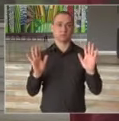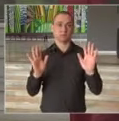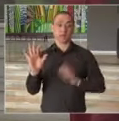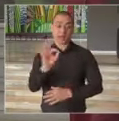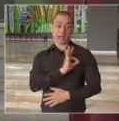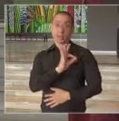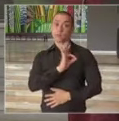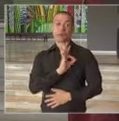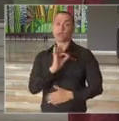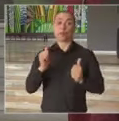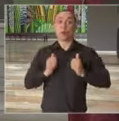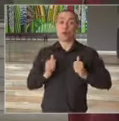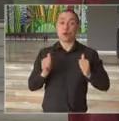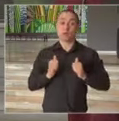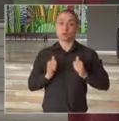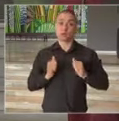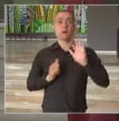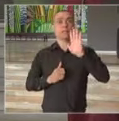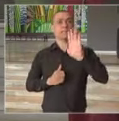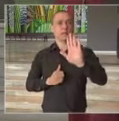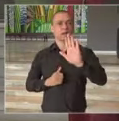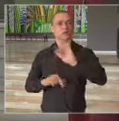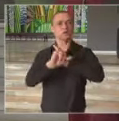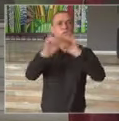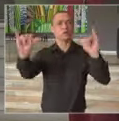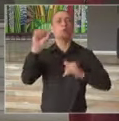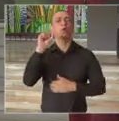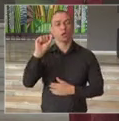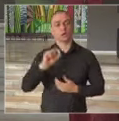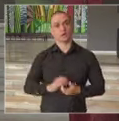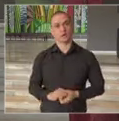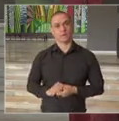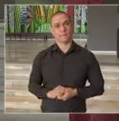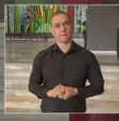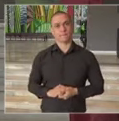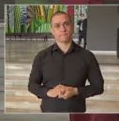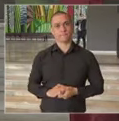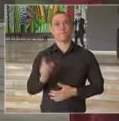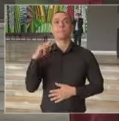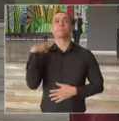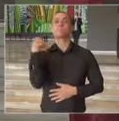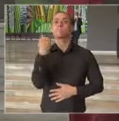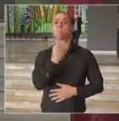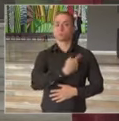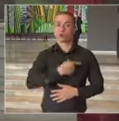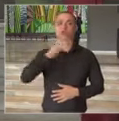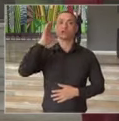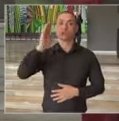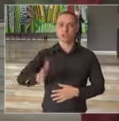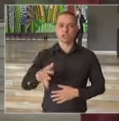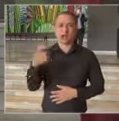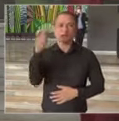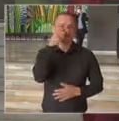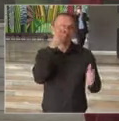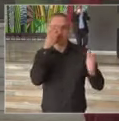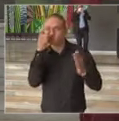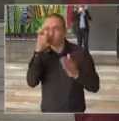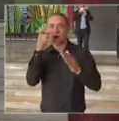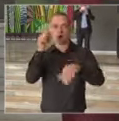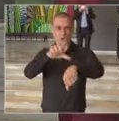Mas quero registrar aqui que estamos assistindo um momento muito difícil